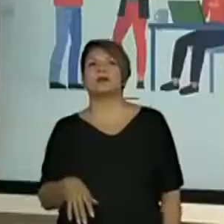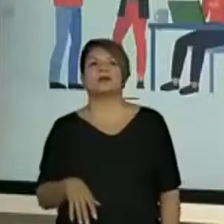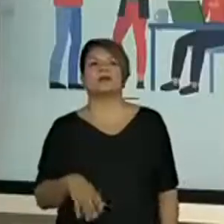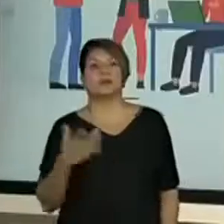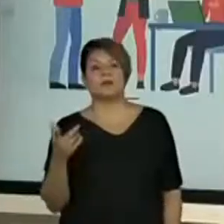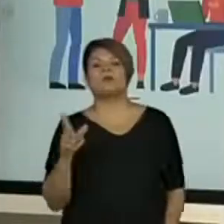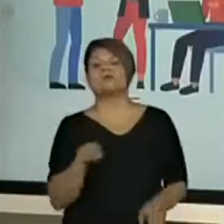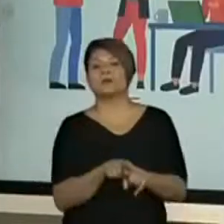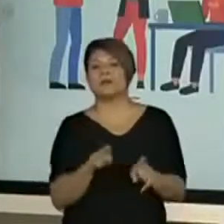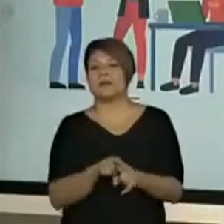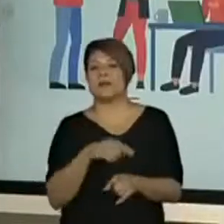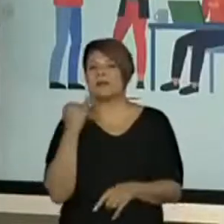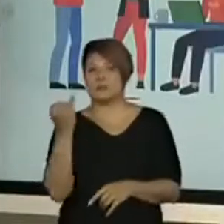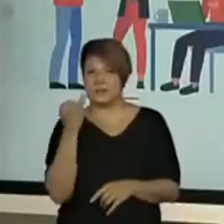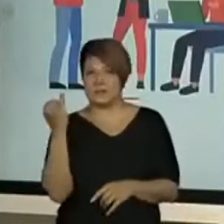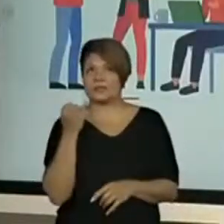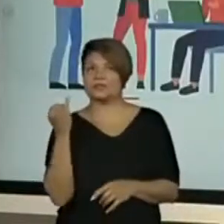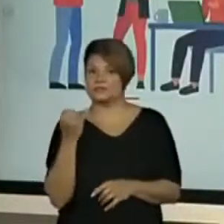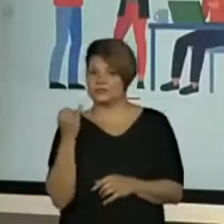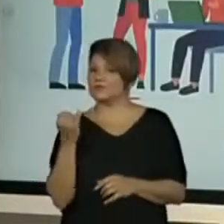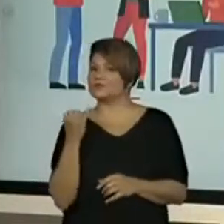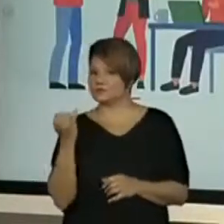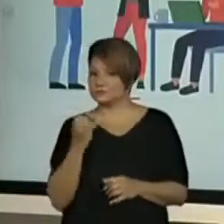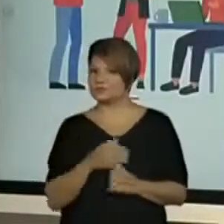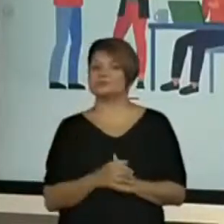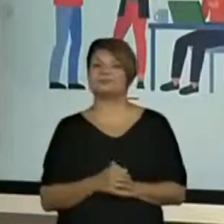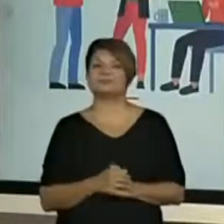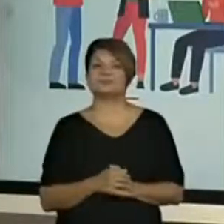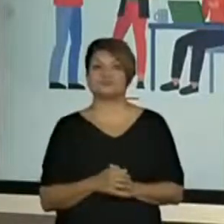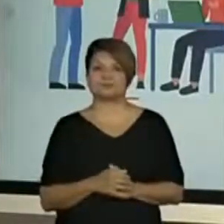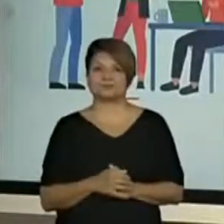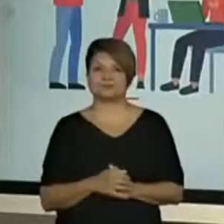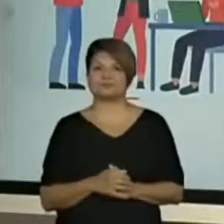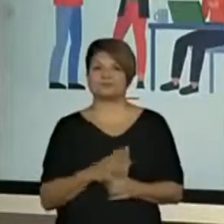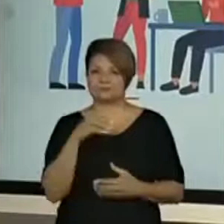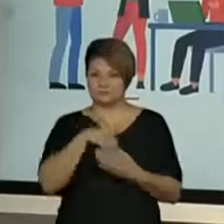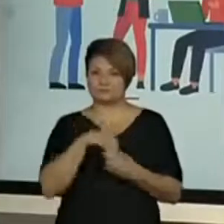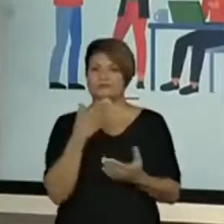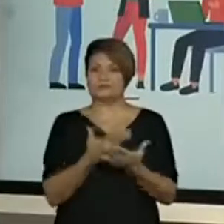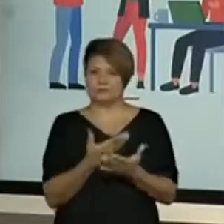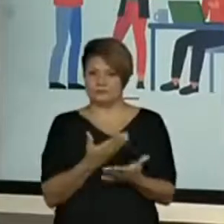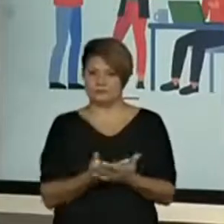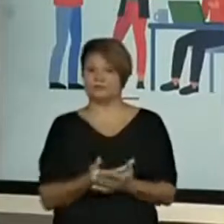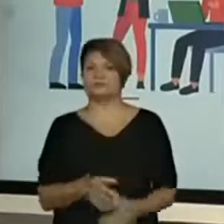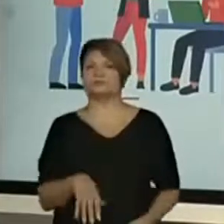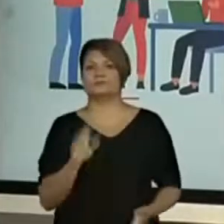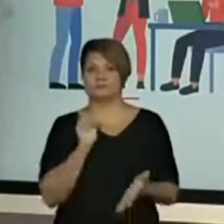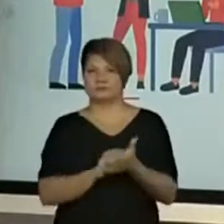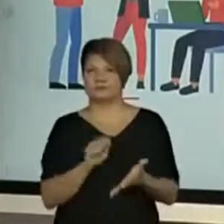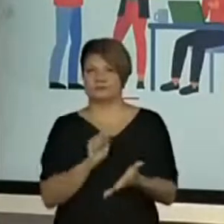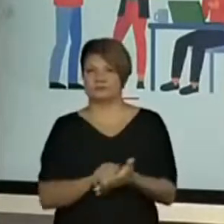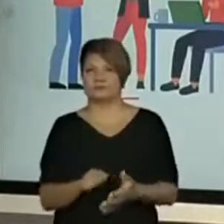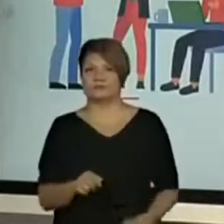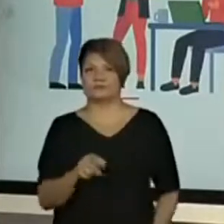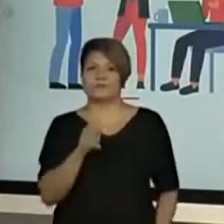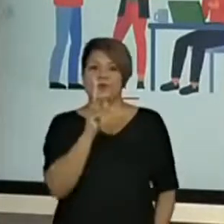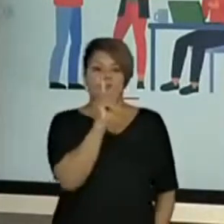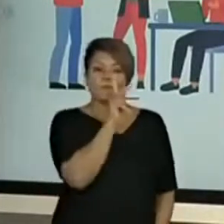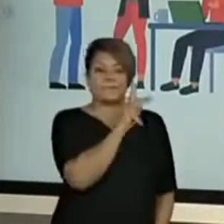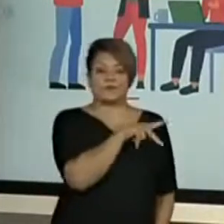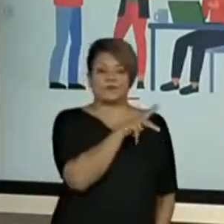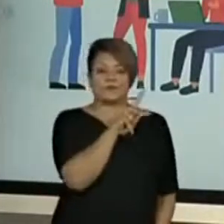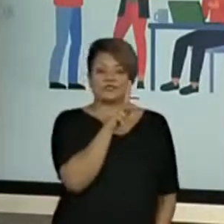importantes para a educação dos alunos na escola. E aí, a gente vai escrever aqui, o nome dessa função é professor